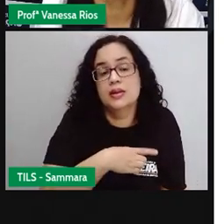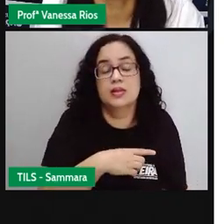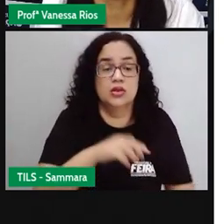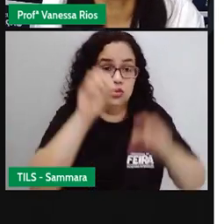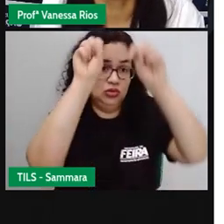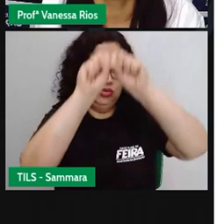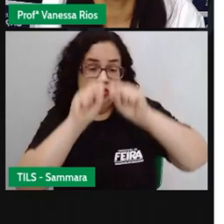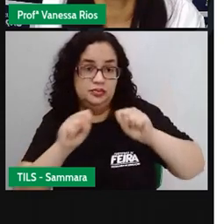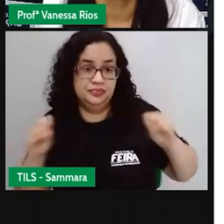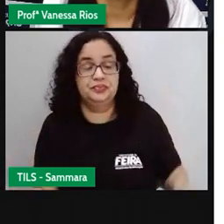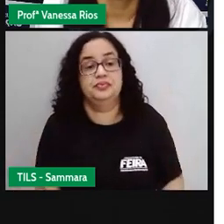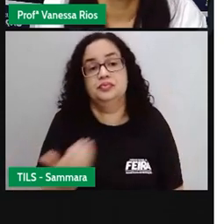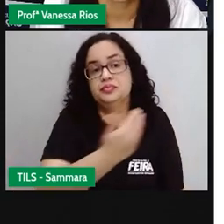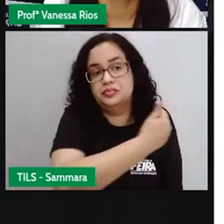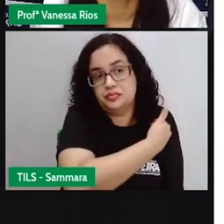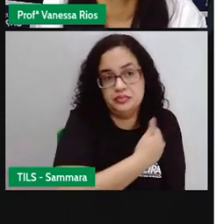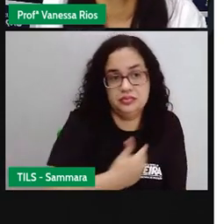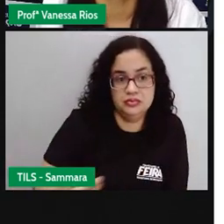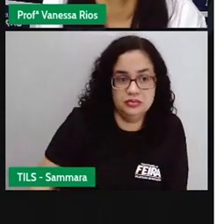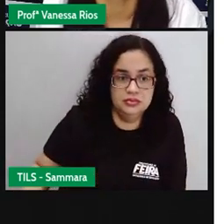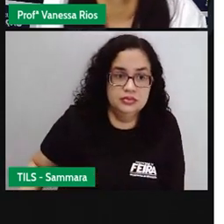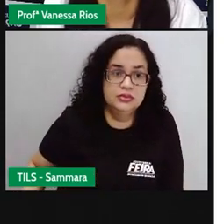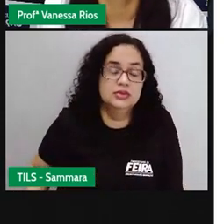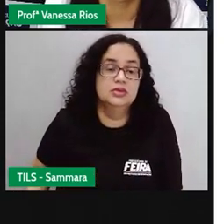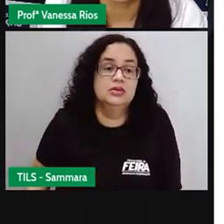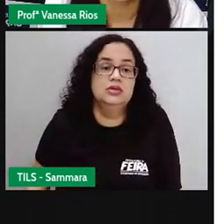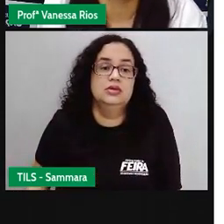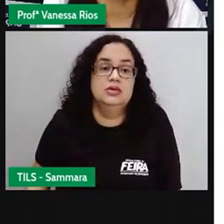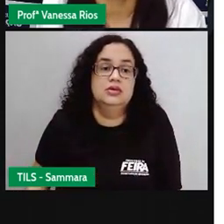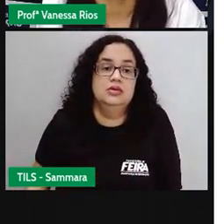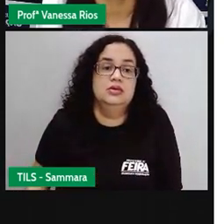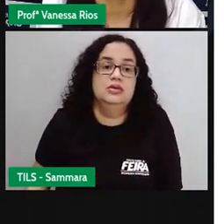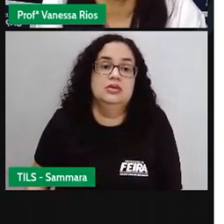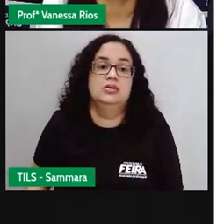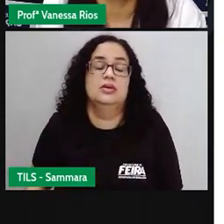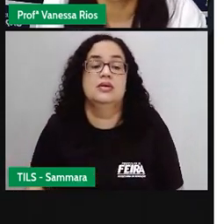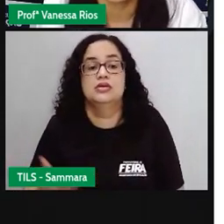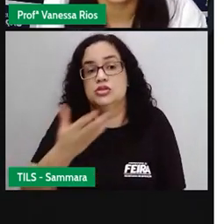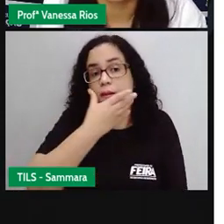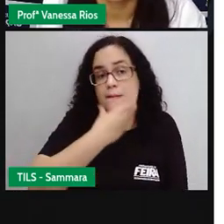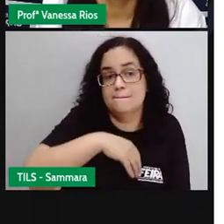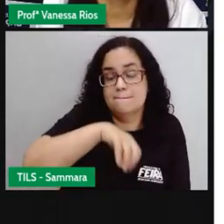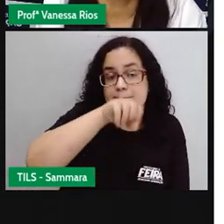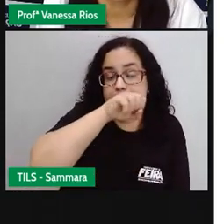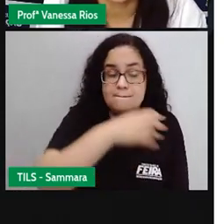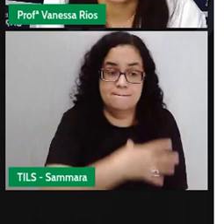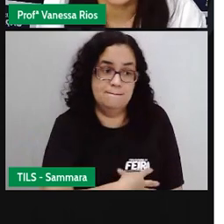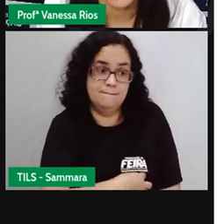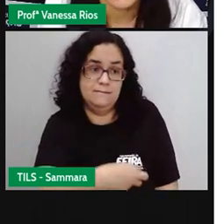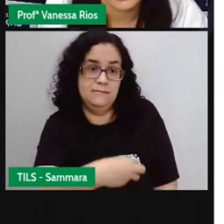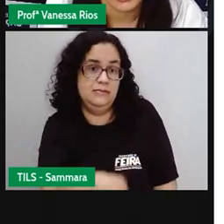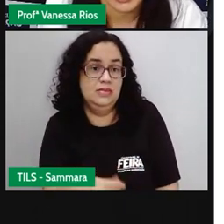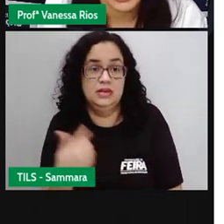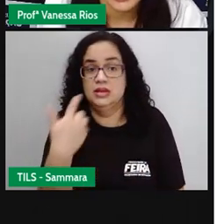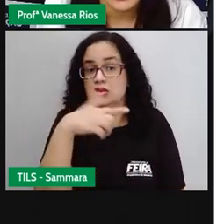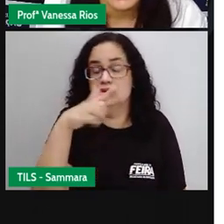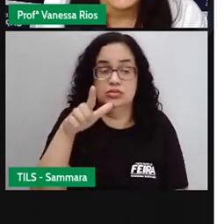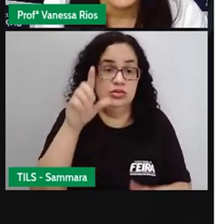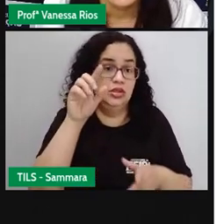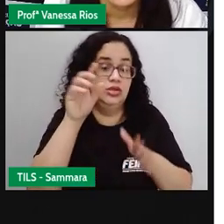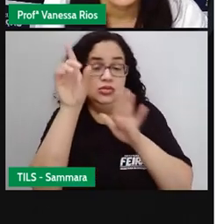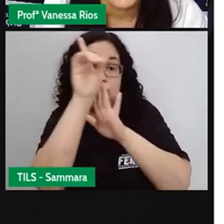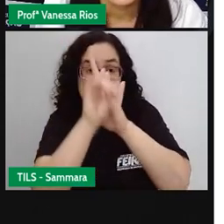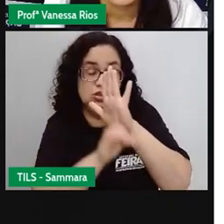sistema de governo, porque não passou mais a ser herdado, né? Passado aí de pai pra filho e sem direito de escolha.